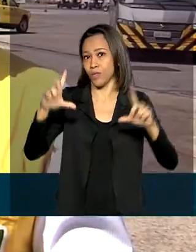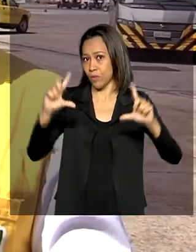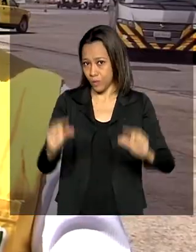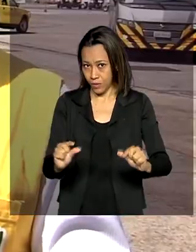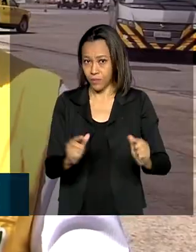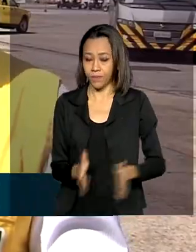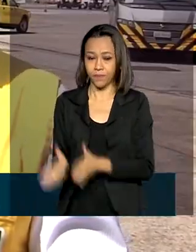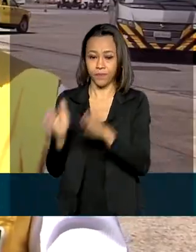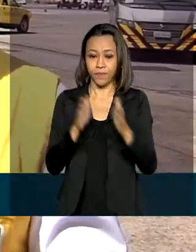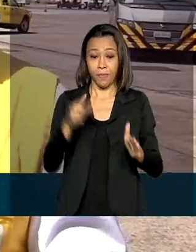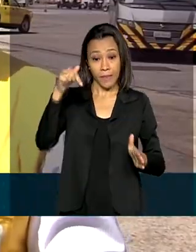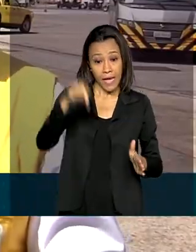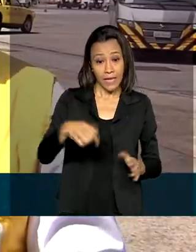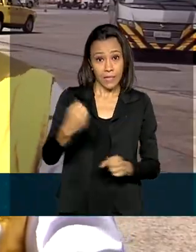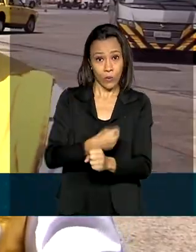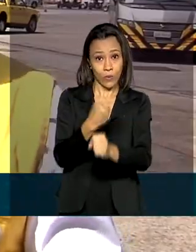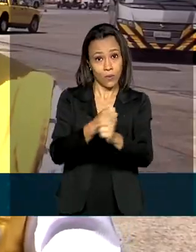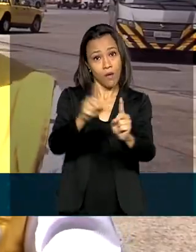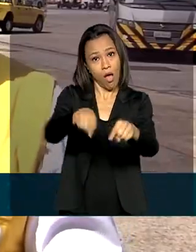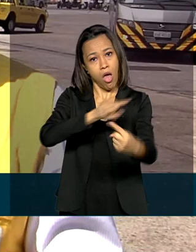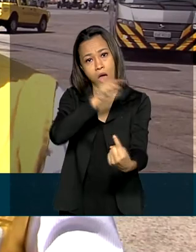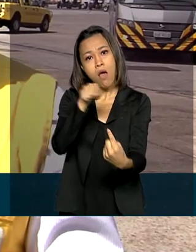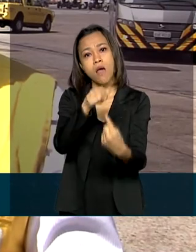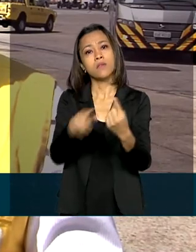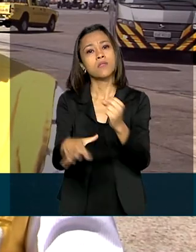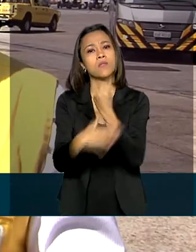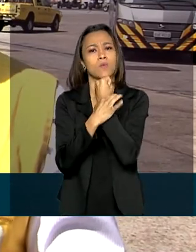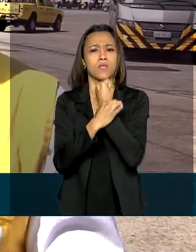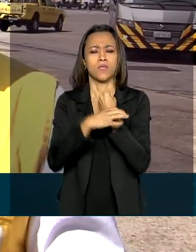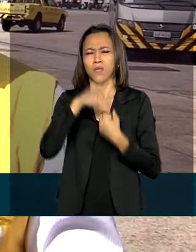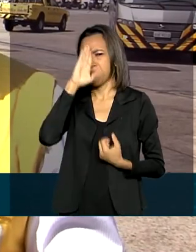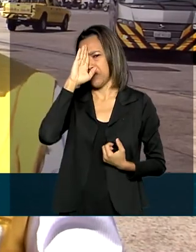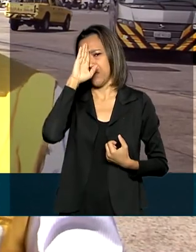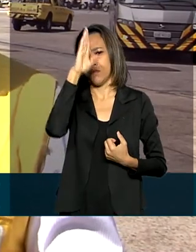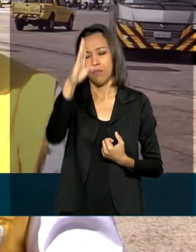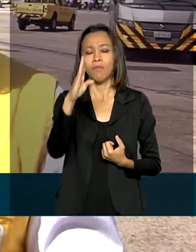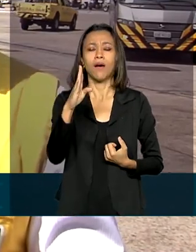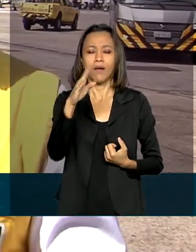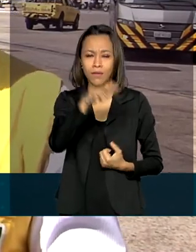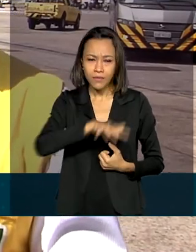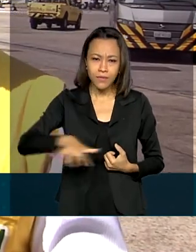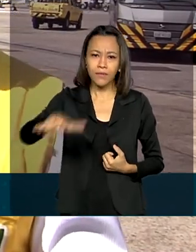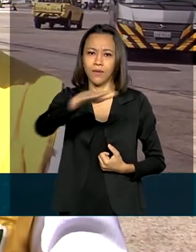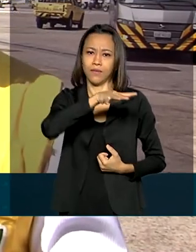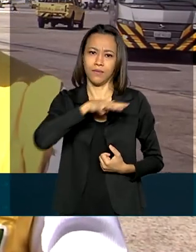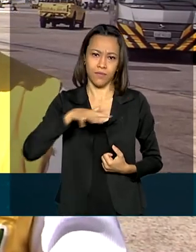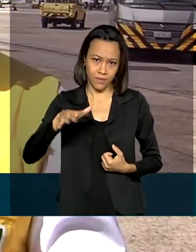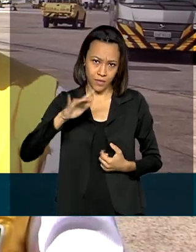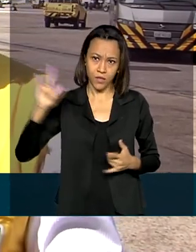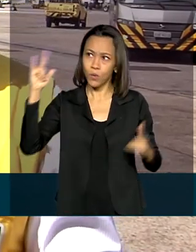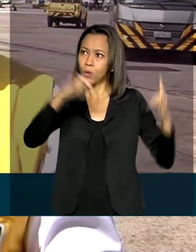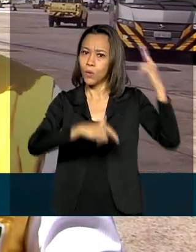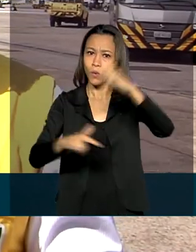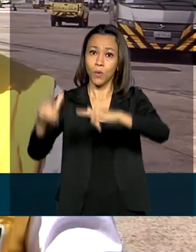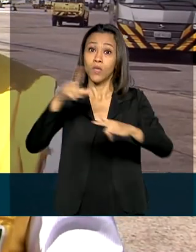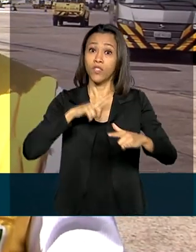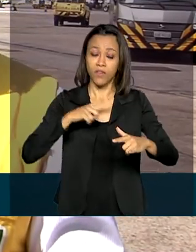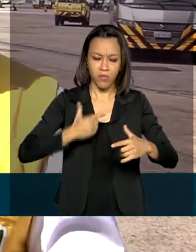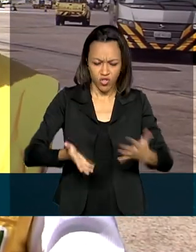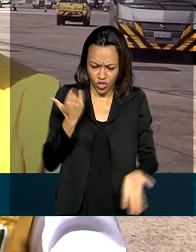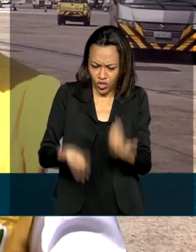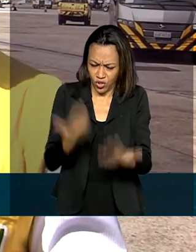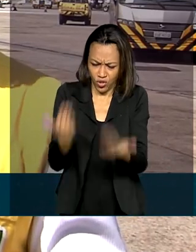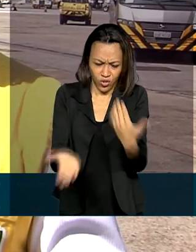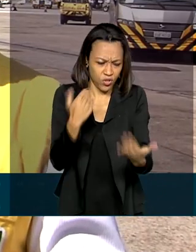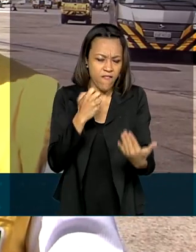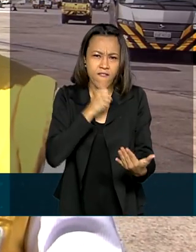proporciona segurança, é disso que a gente está falando, que é o valor mais fundamental para a aviação civil. Nós fizemos aqui a remoção de todo o pavimento